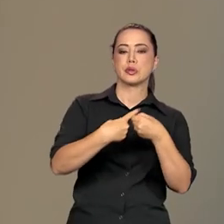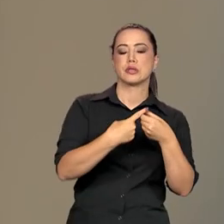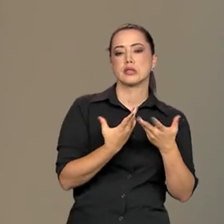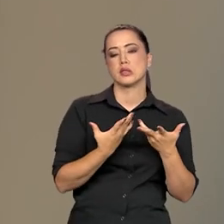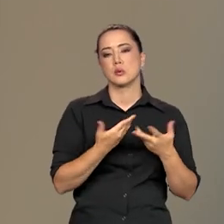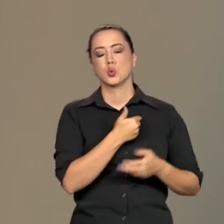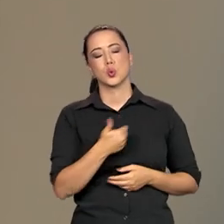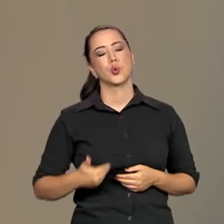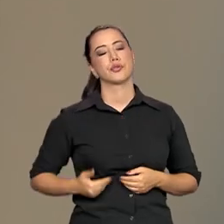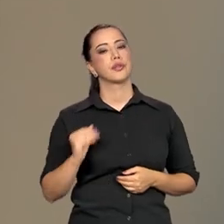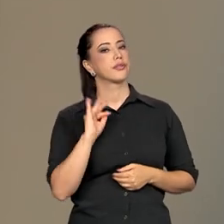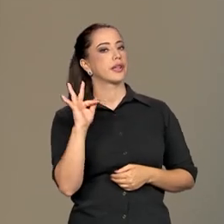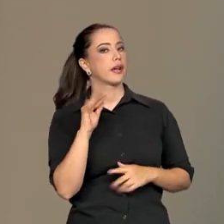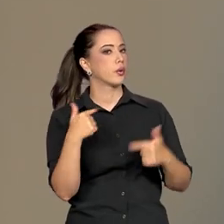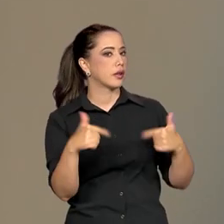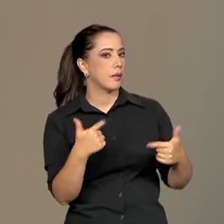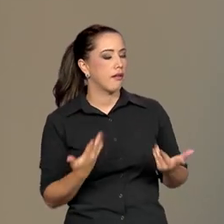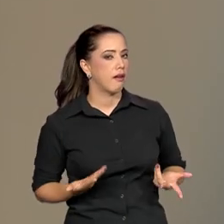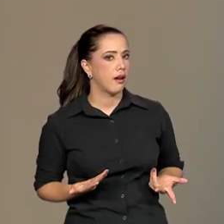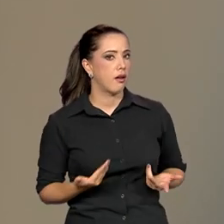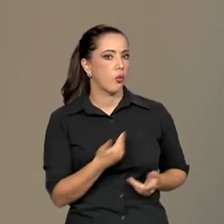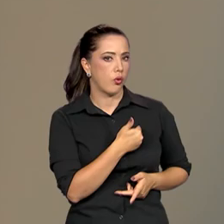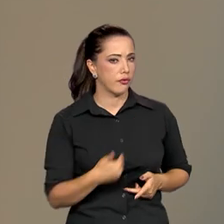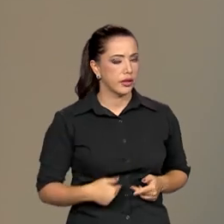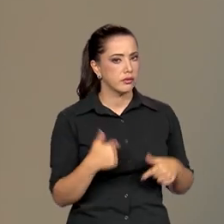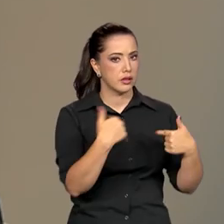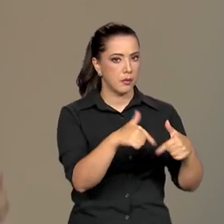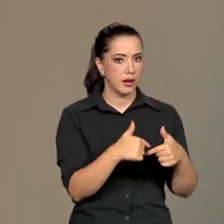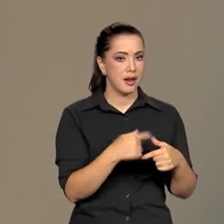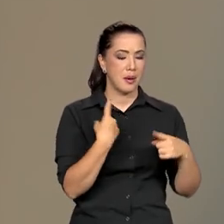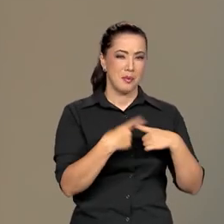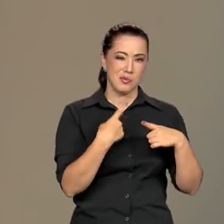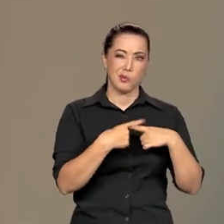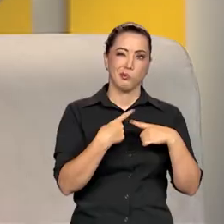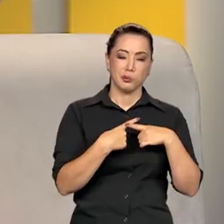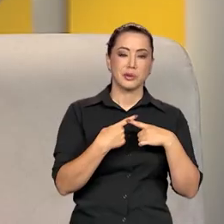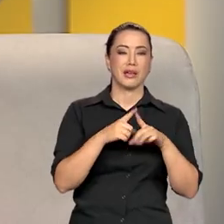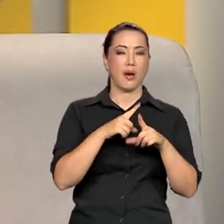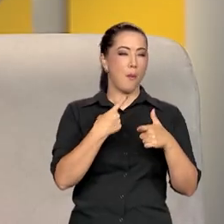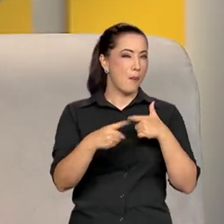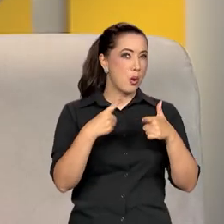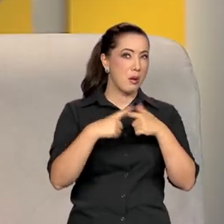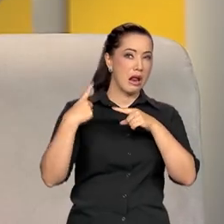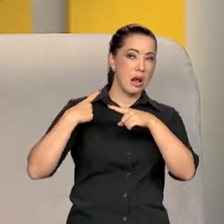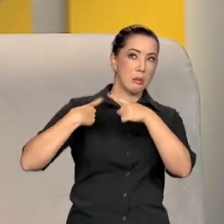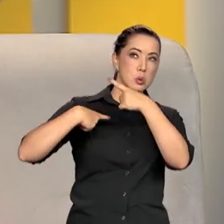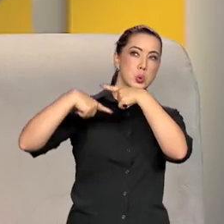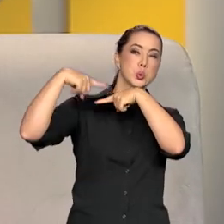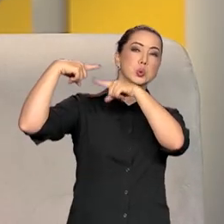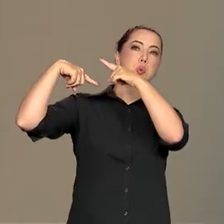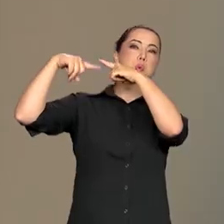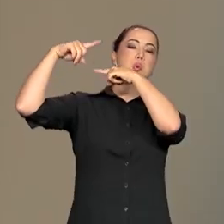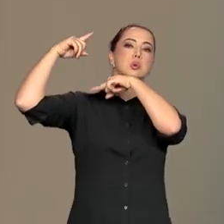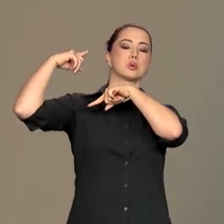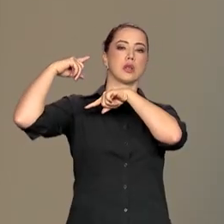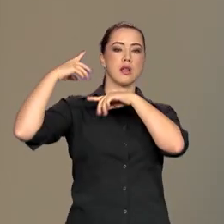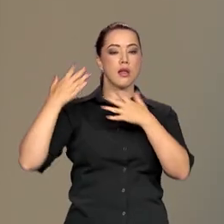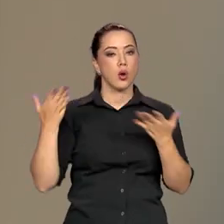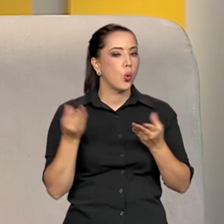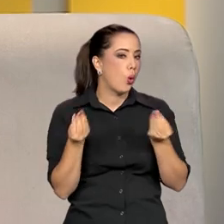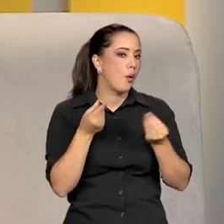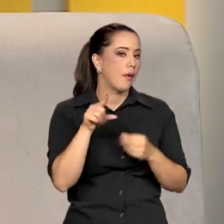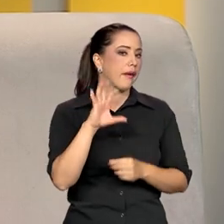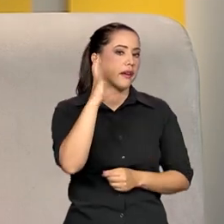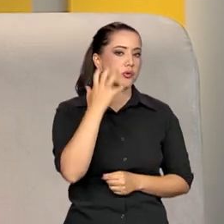público atuar? Como resolve? Porque é uma questão secular também, é questão... Sim, é uma questão estrutural. É um histórico que a gente resgata, né?